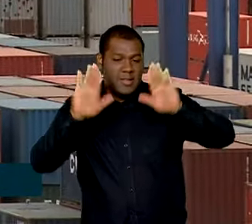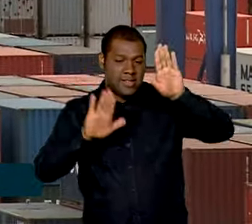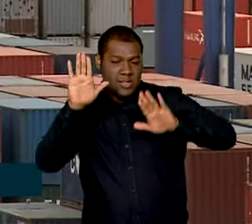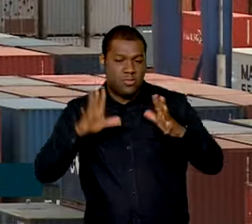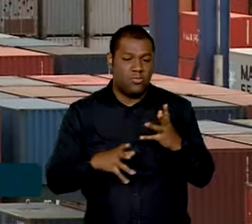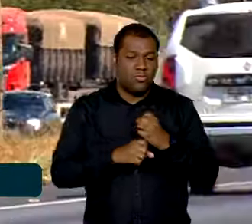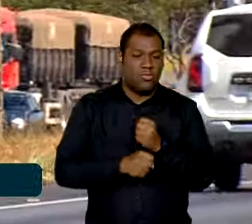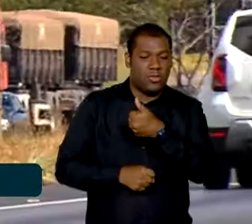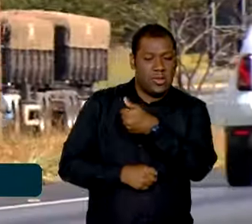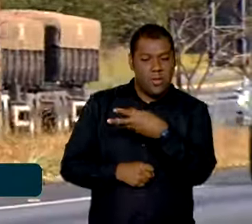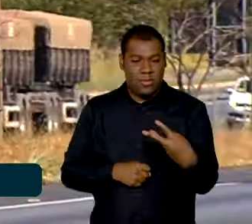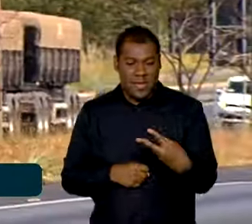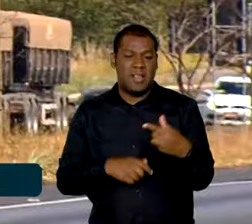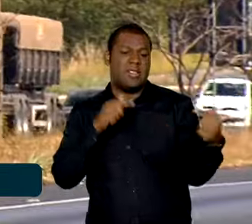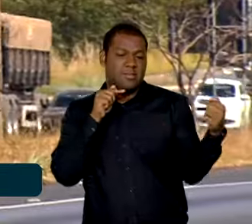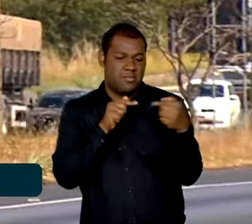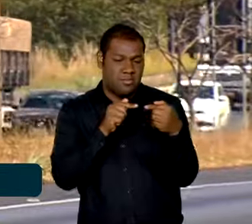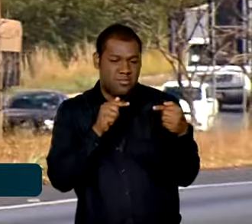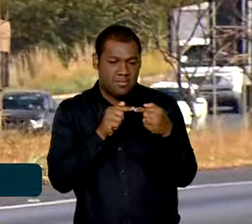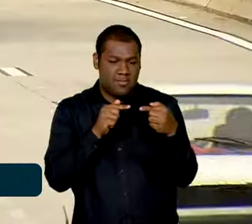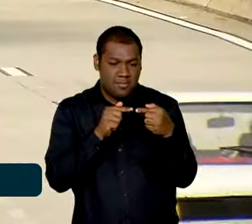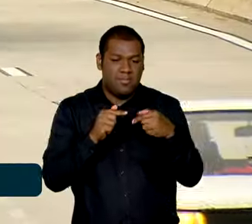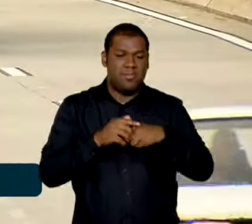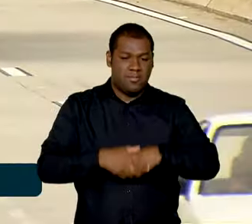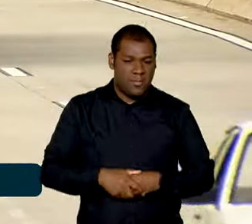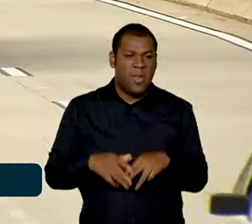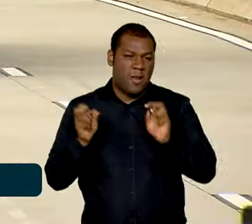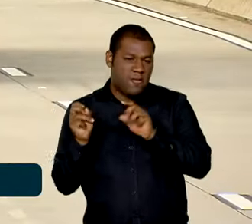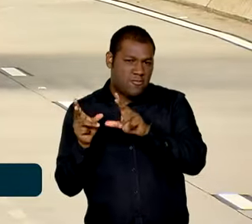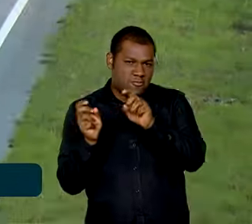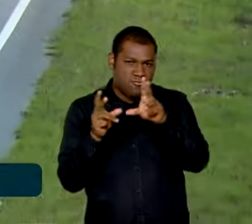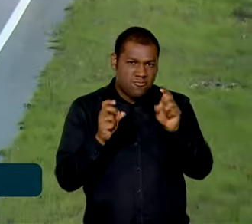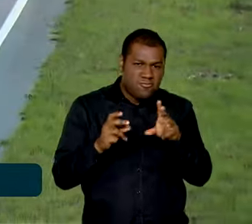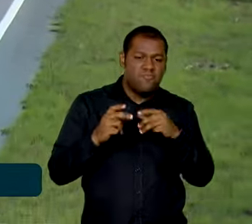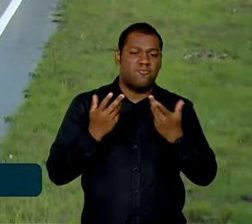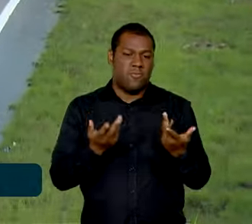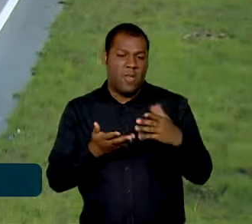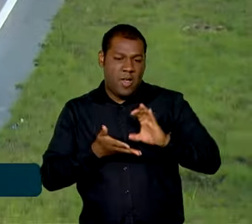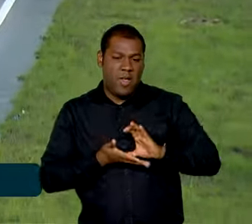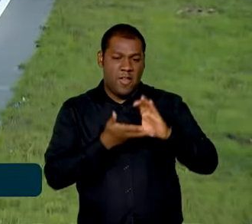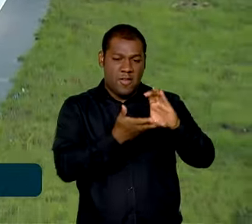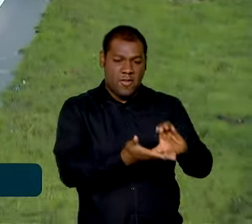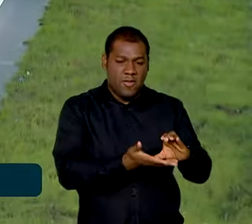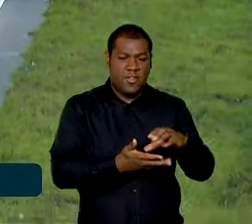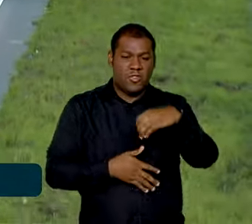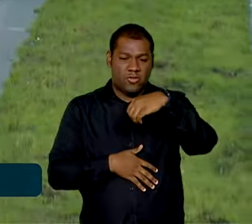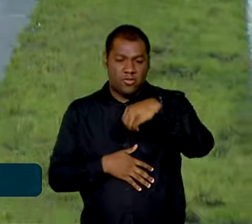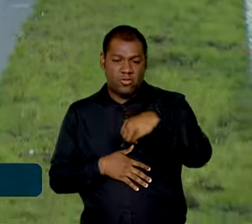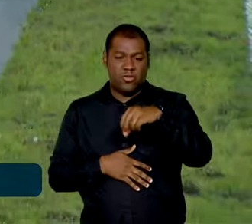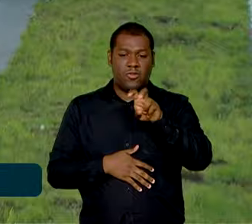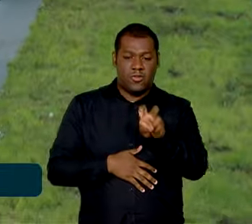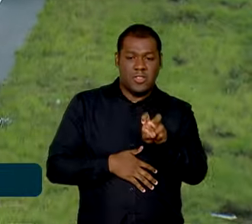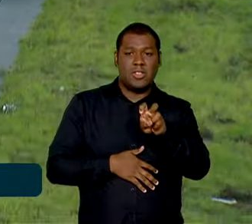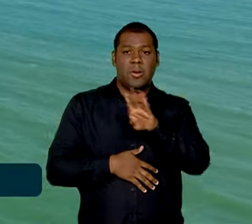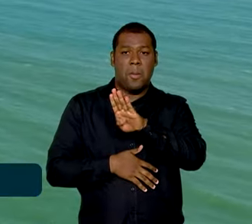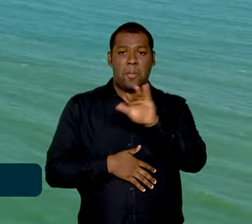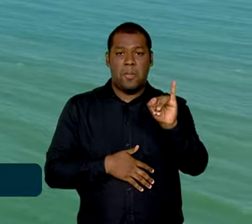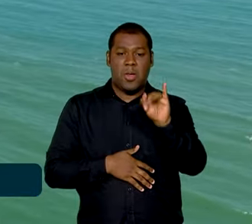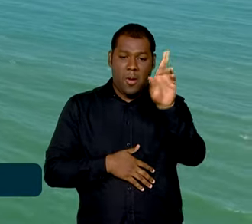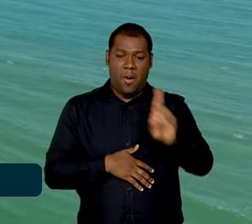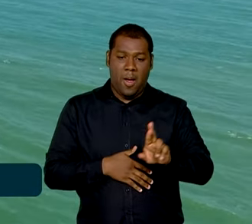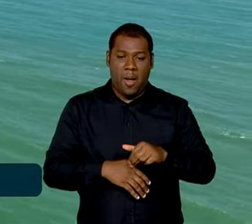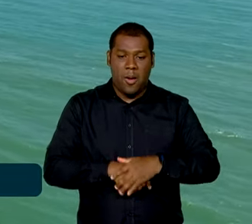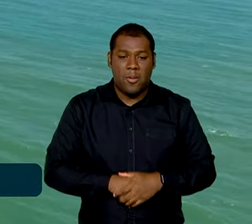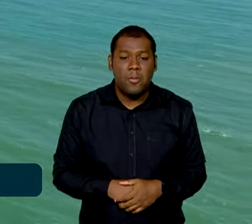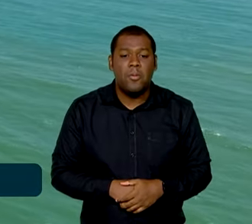relacionados aos corredores de exportações com investimentos de 95 bilhões de reais. E